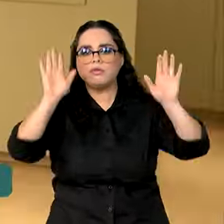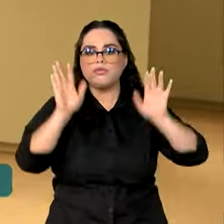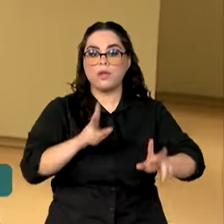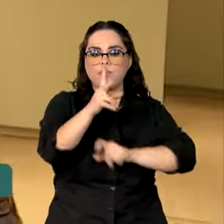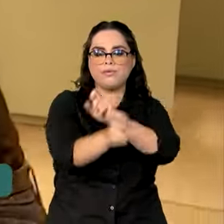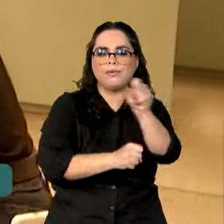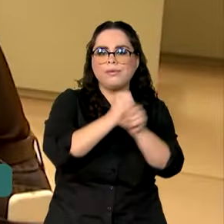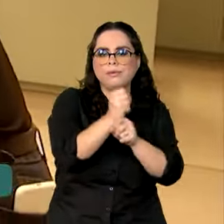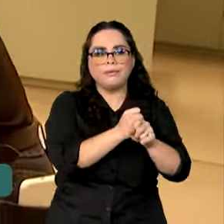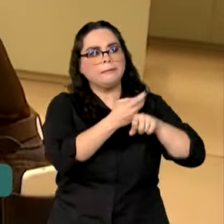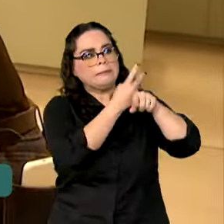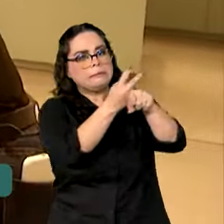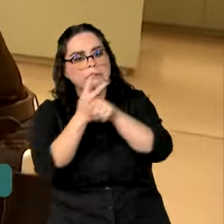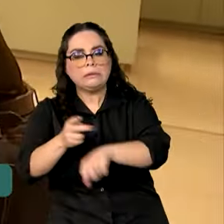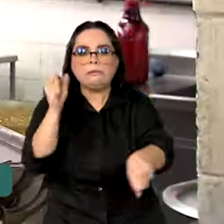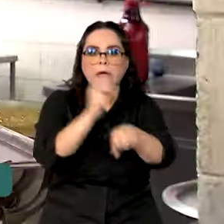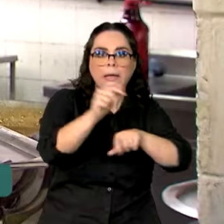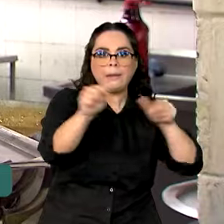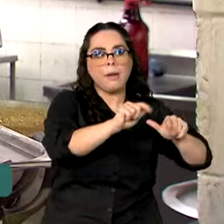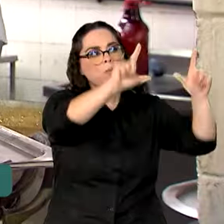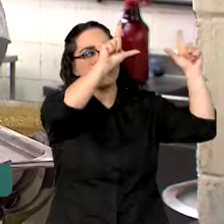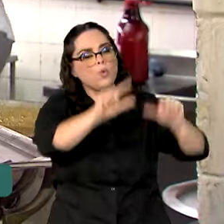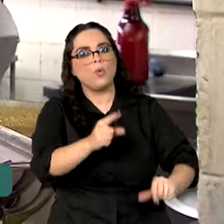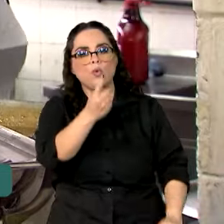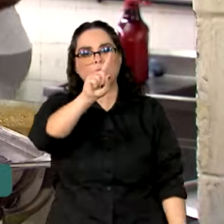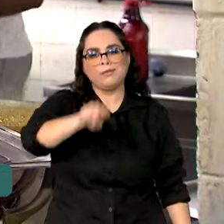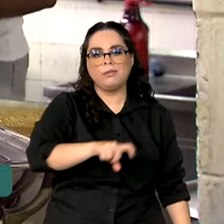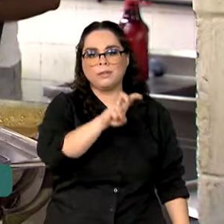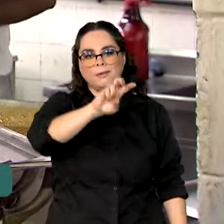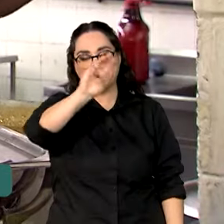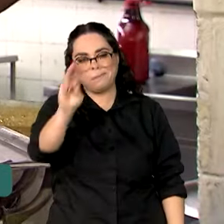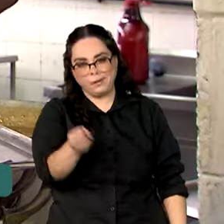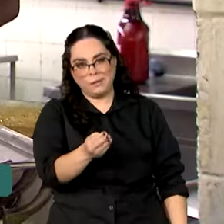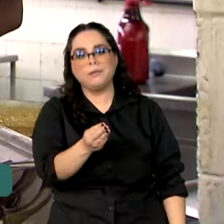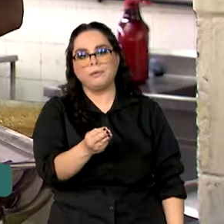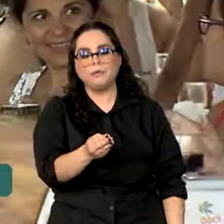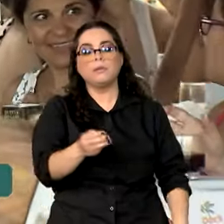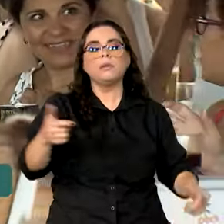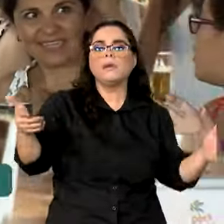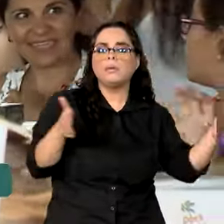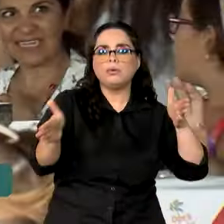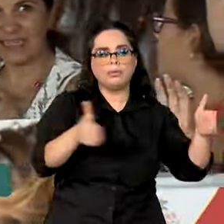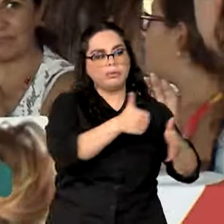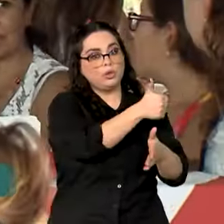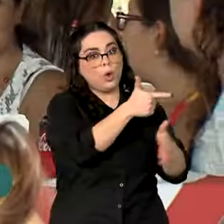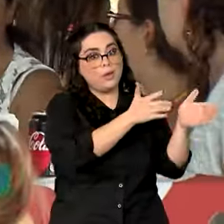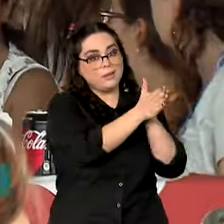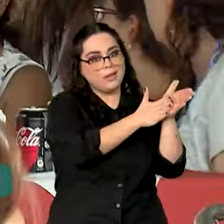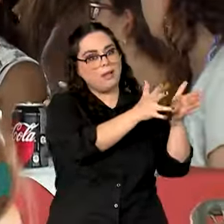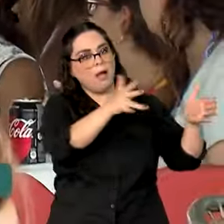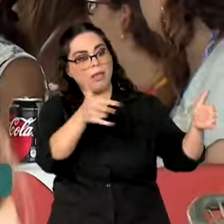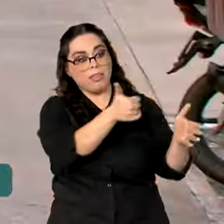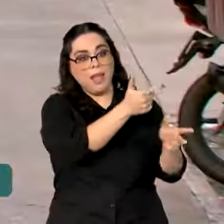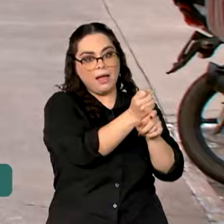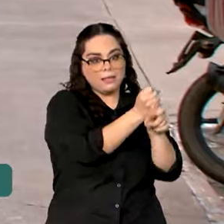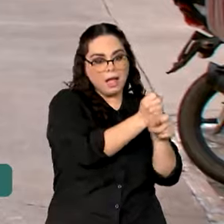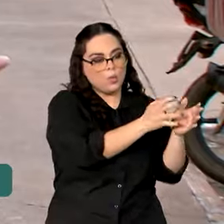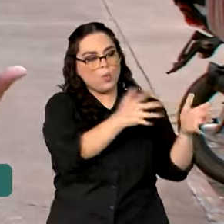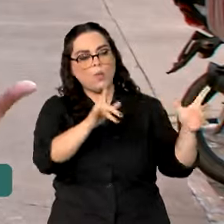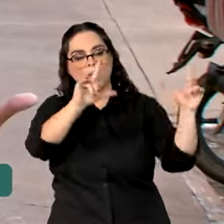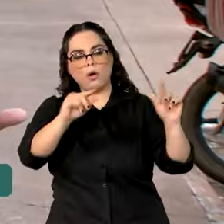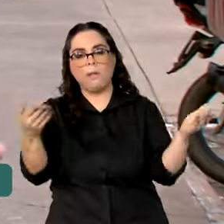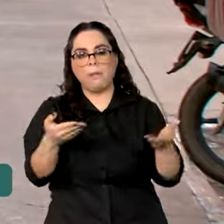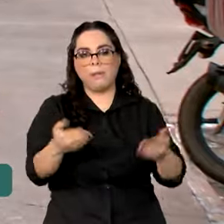anos caiu para 1,5 milhão, o nível mais baixo registrado para o período nos últimos 10 anos. A